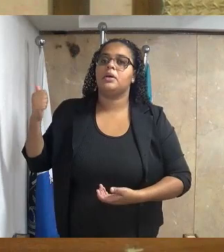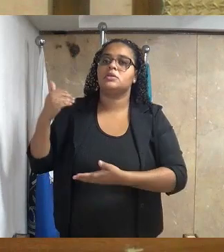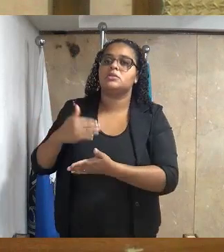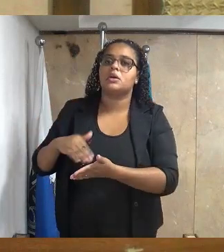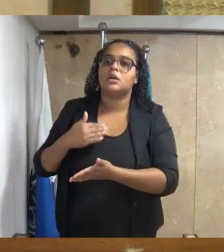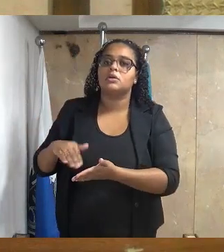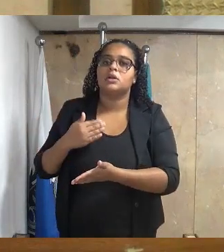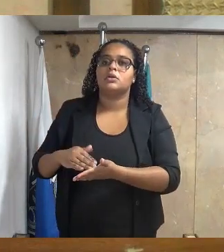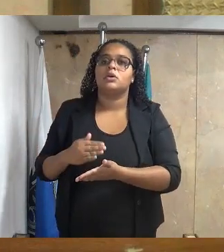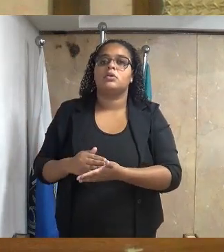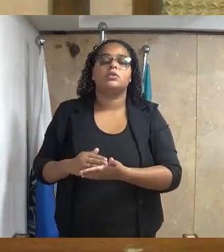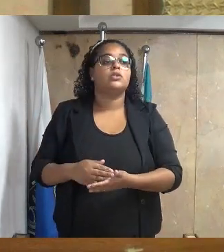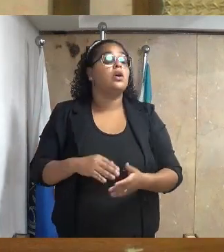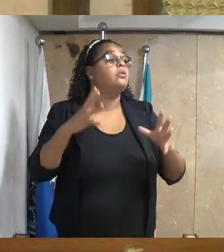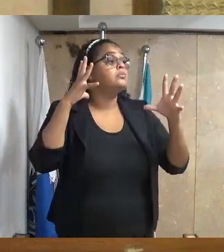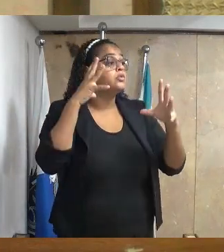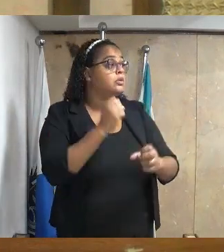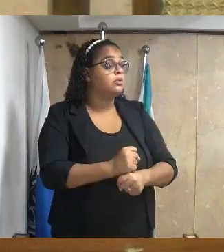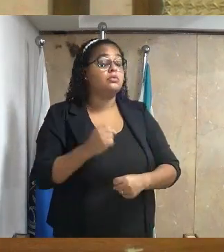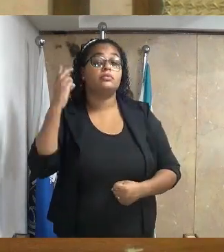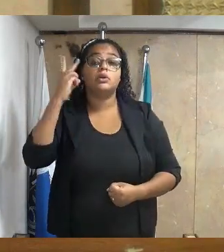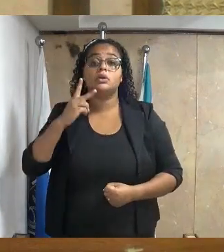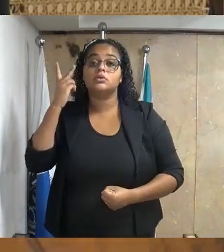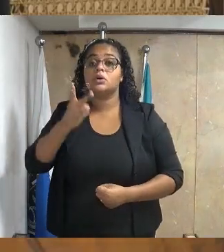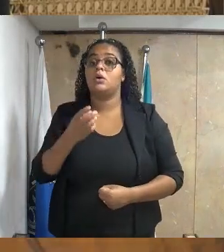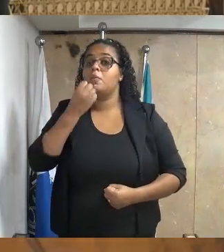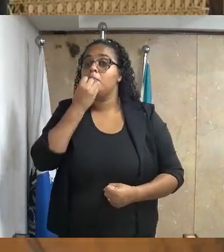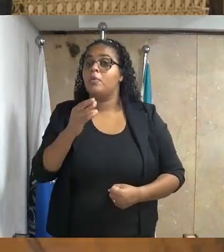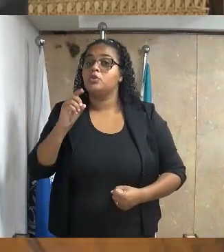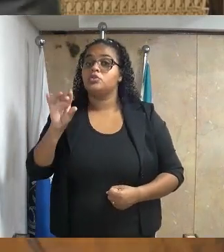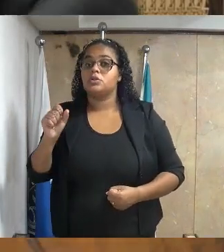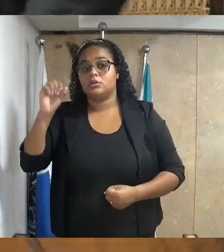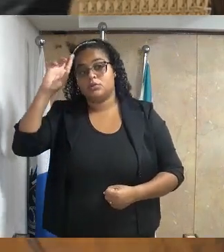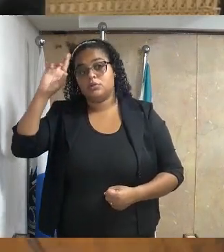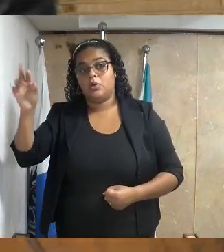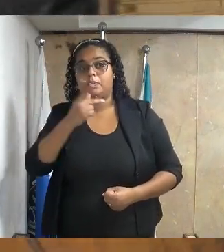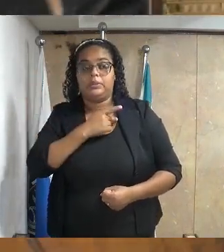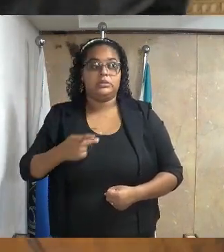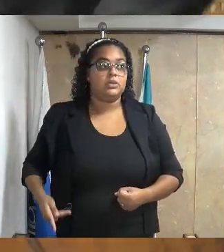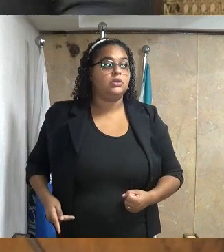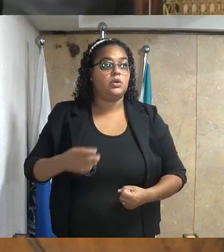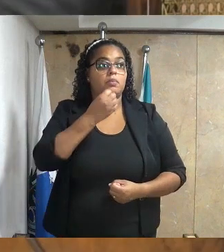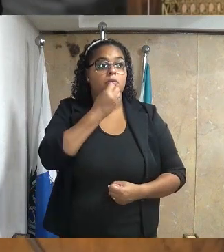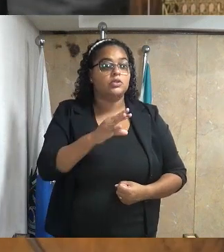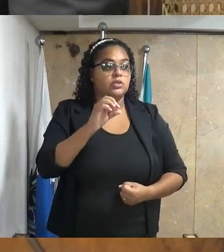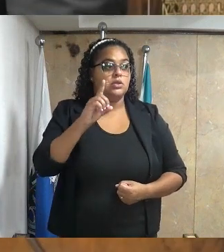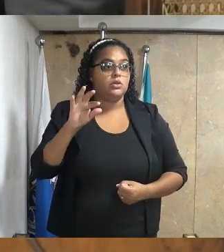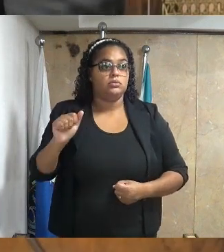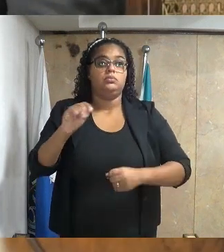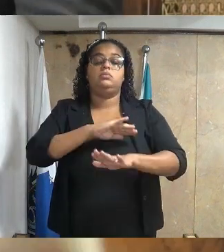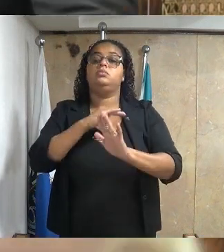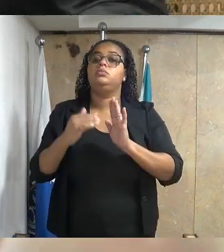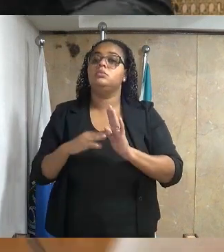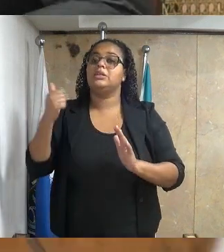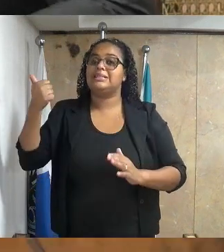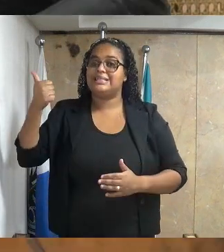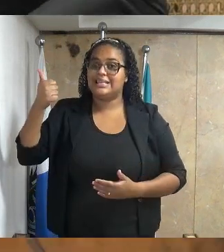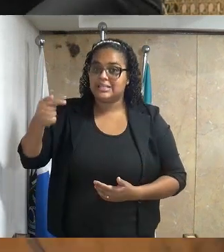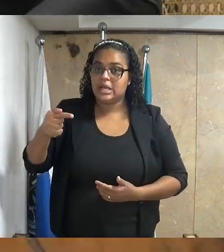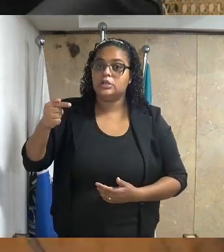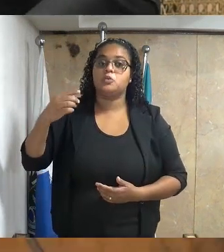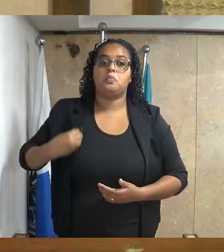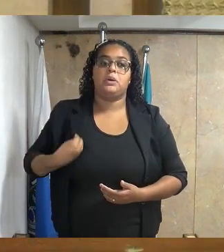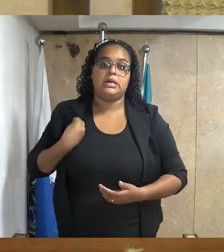vereador Nivan, que faça a verificação de quórum. Bom dia, senhor presidente, bom dia a todos. Senhor presidente, 17 presenças em